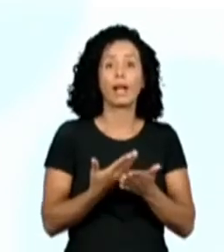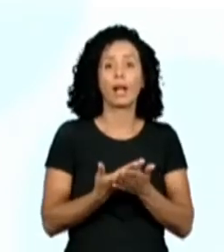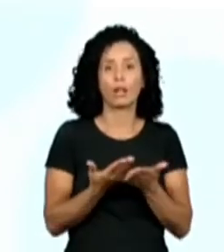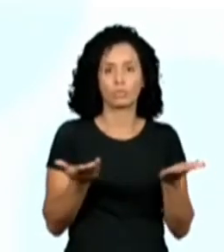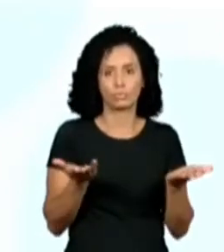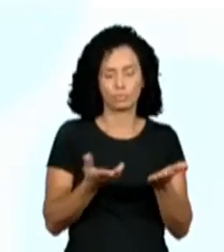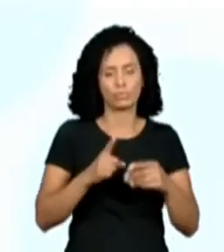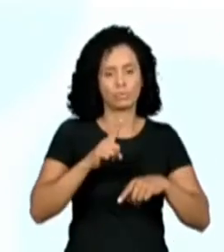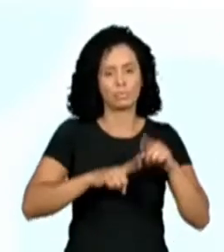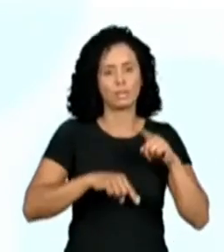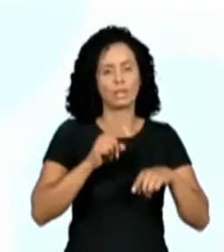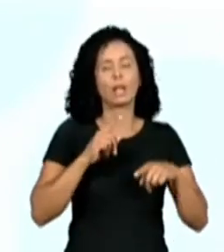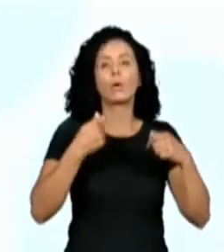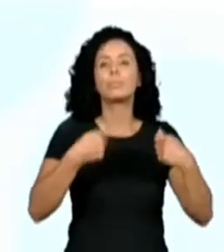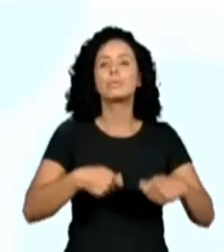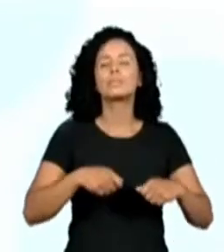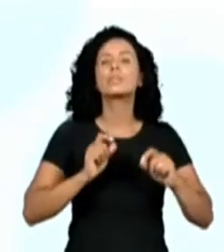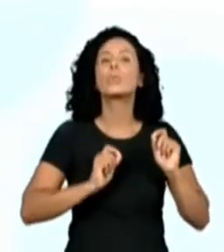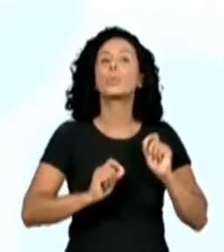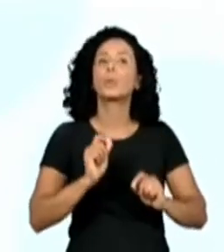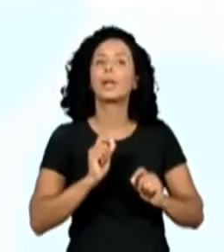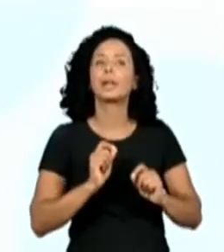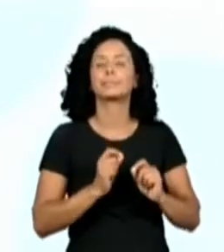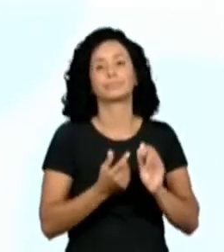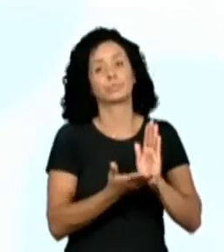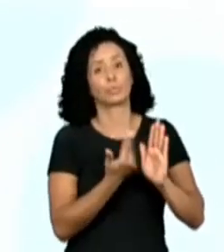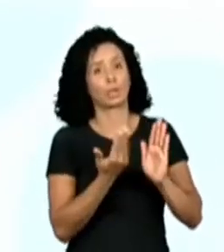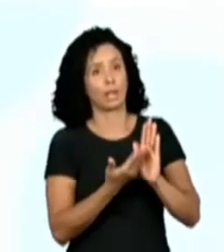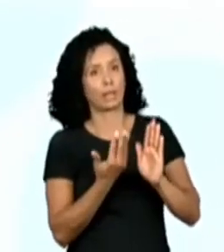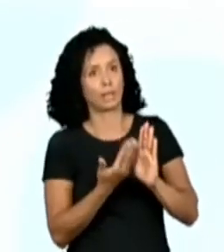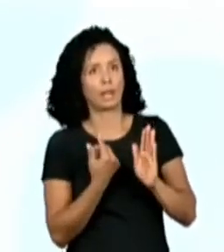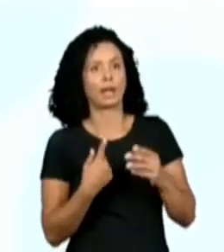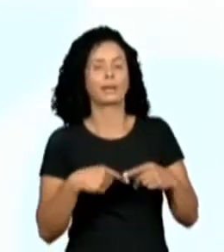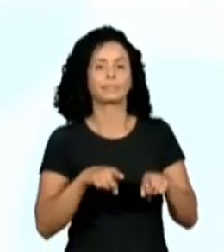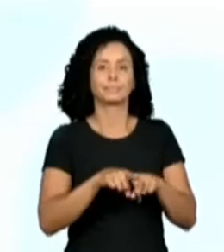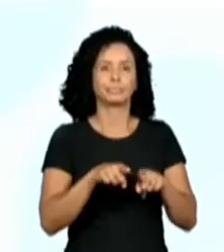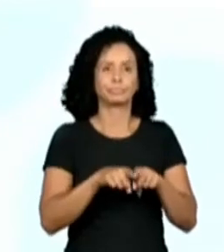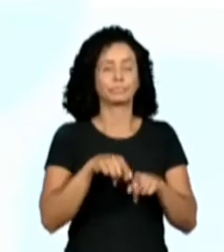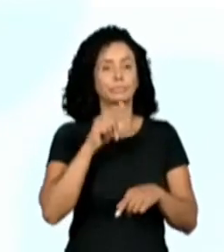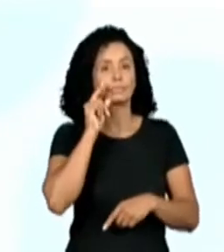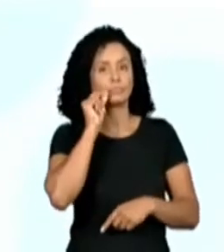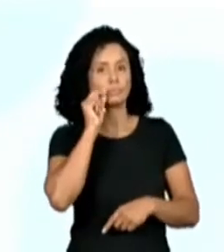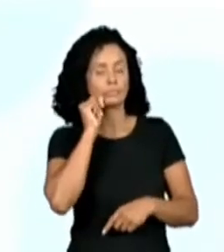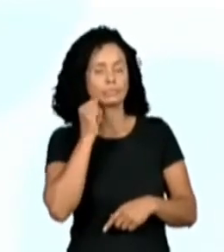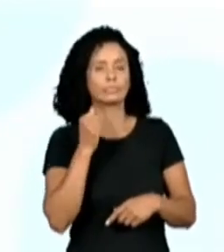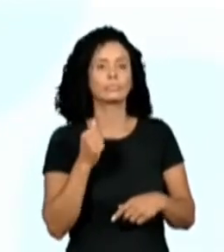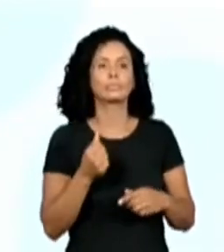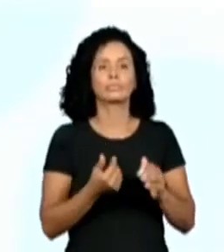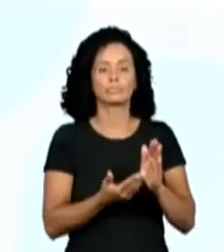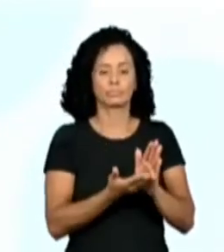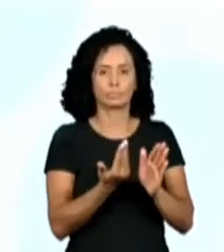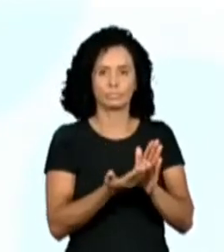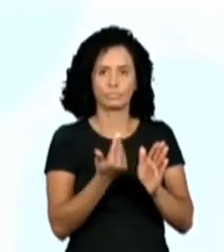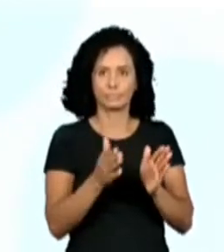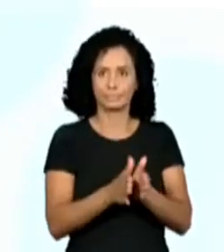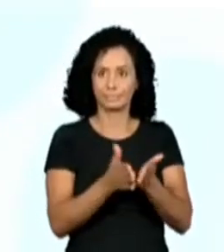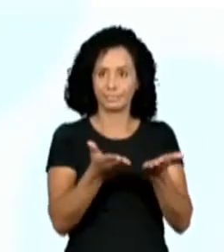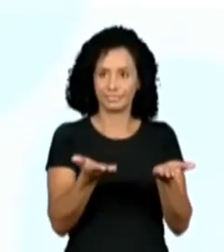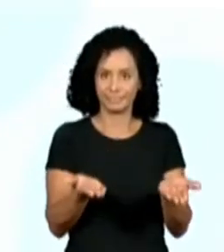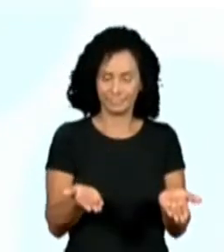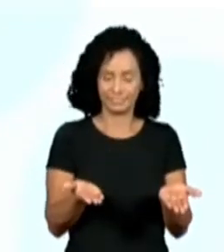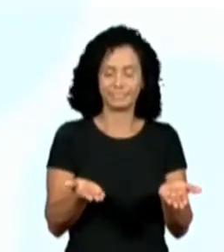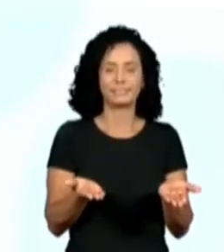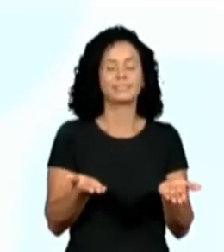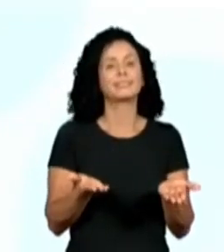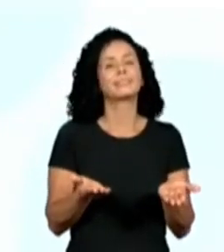precisará de, your notebook, o seu caderno, your pencil, o seu lápis, and your book, o seu